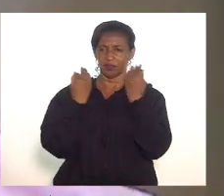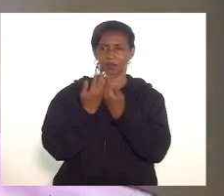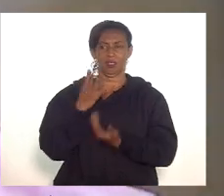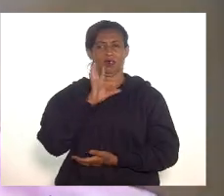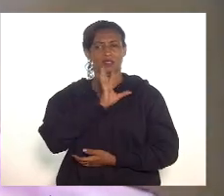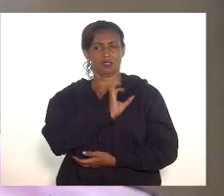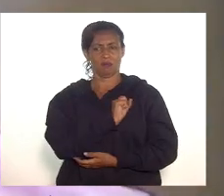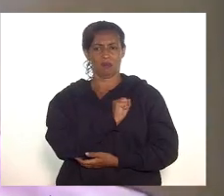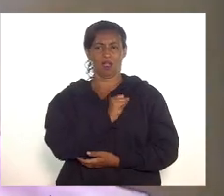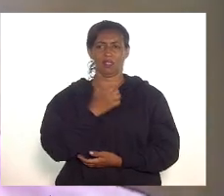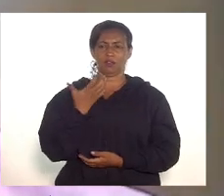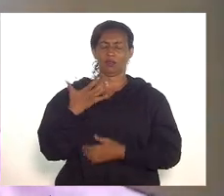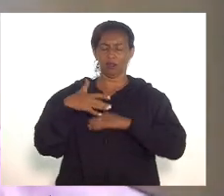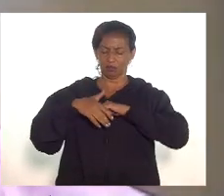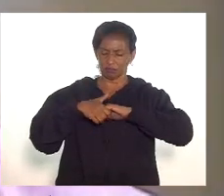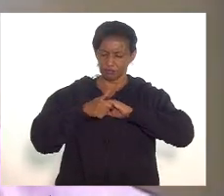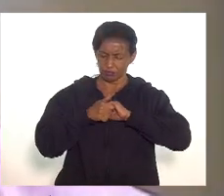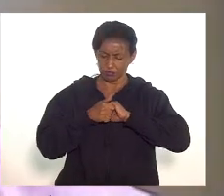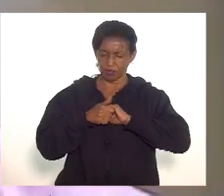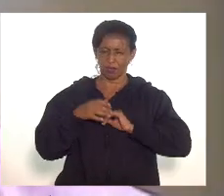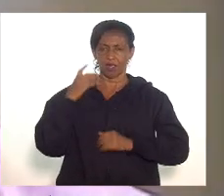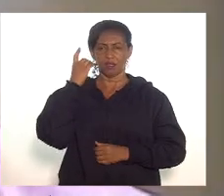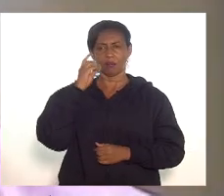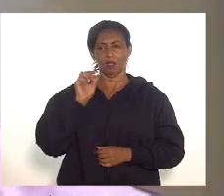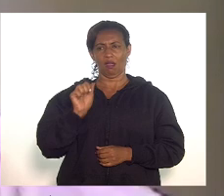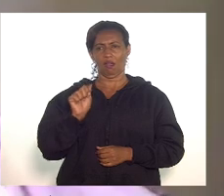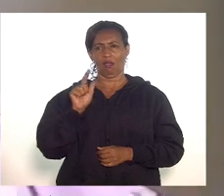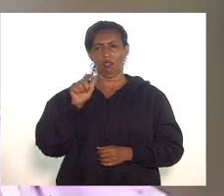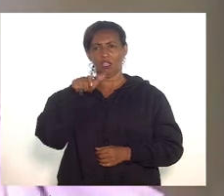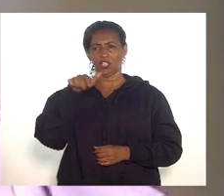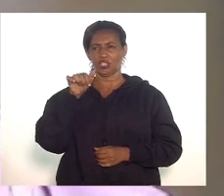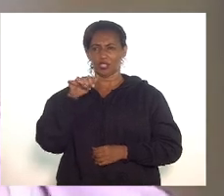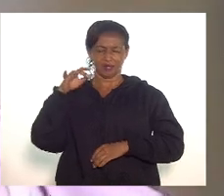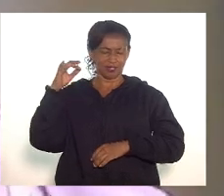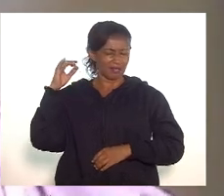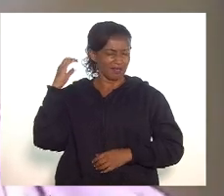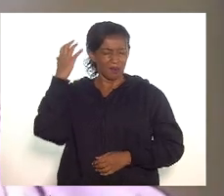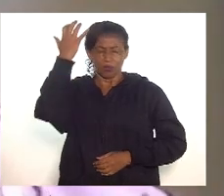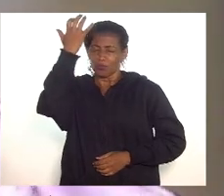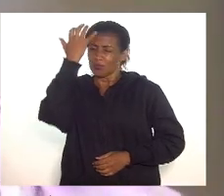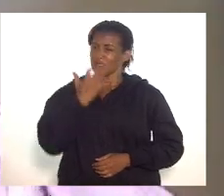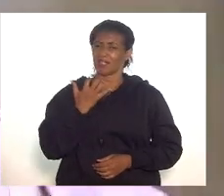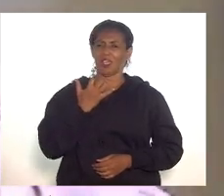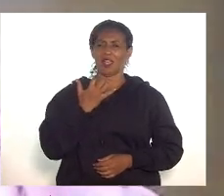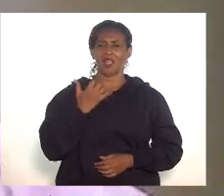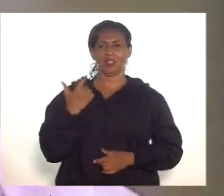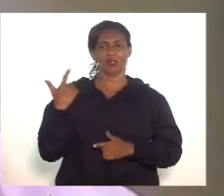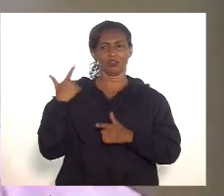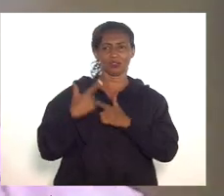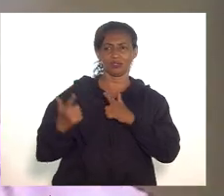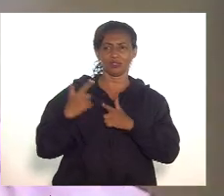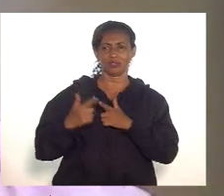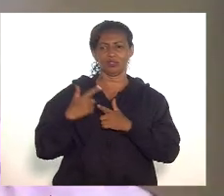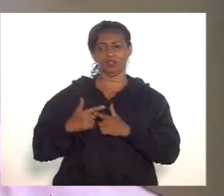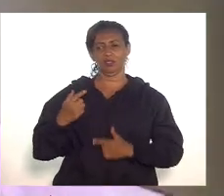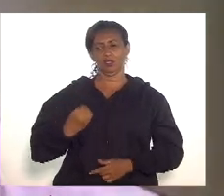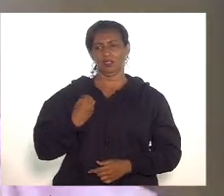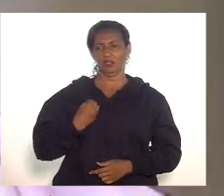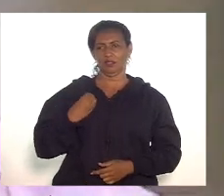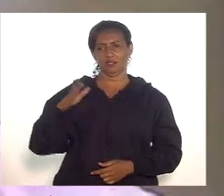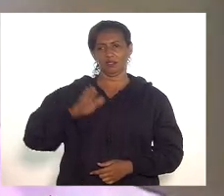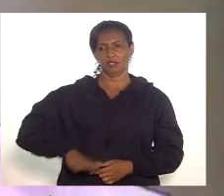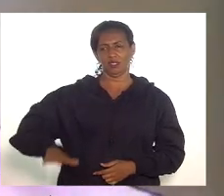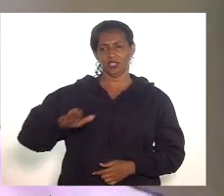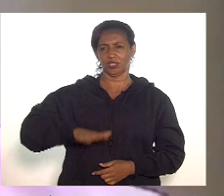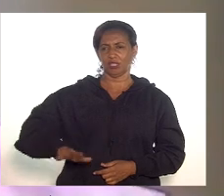cumprimentar o deputado Alexandre Kinnoploch, dizer que esse é um dos mais graves problemas que afeta a infância brasileira, sem nenhum